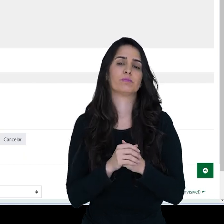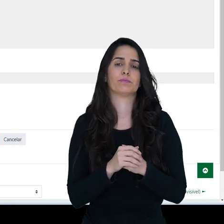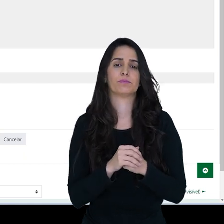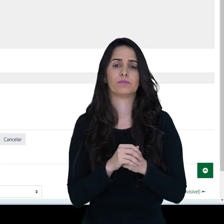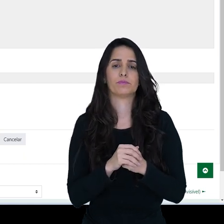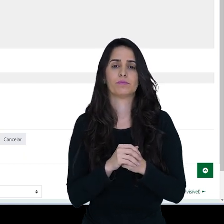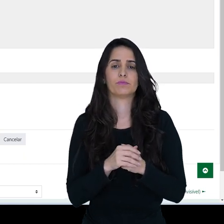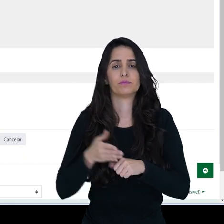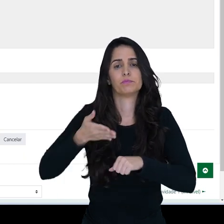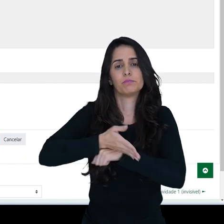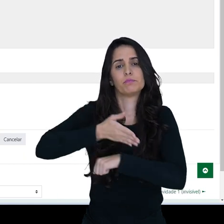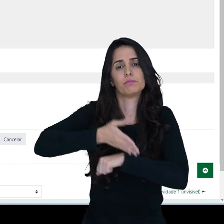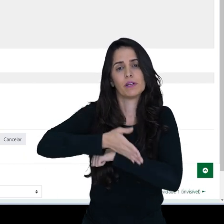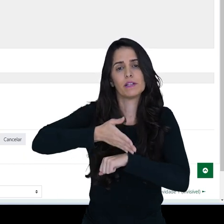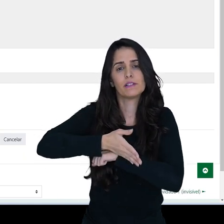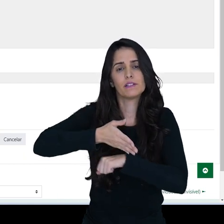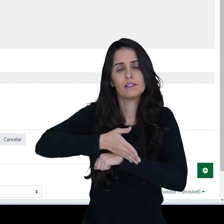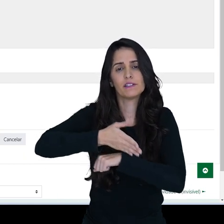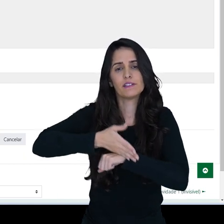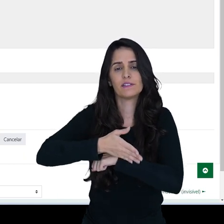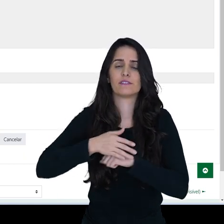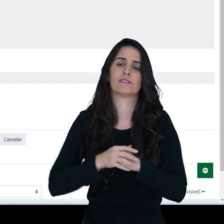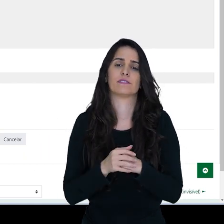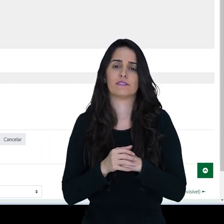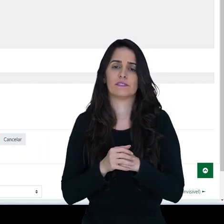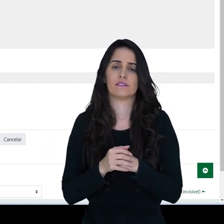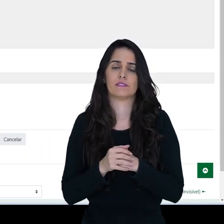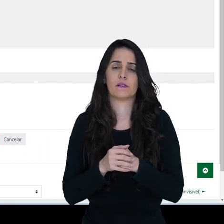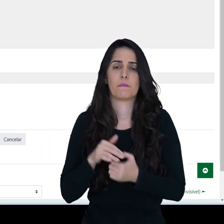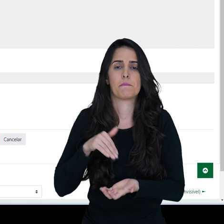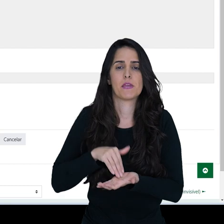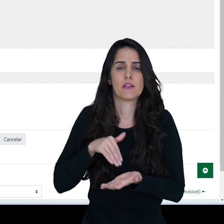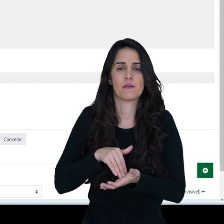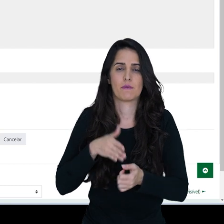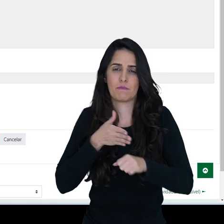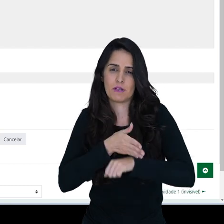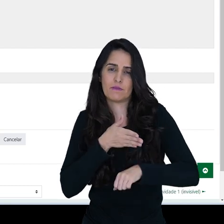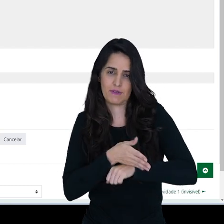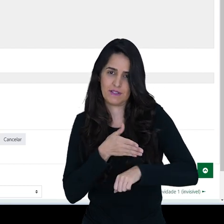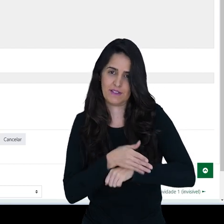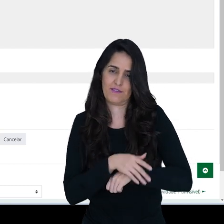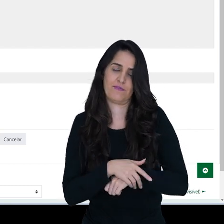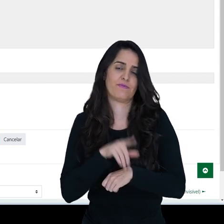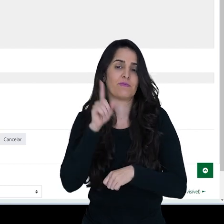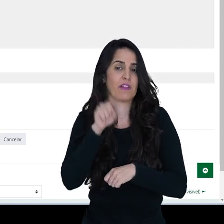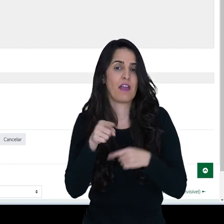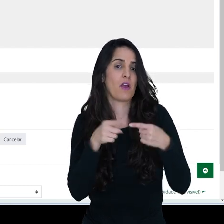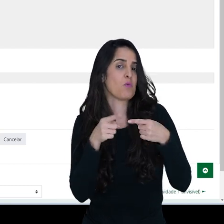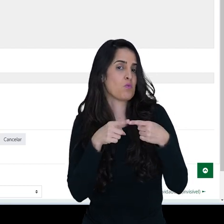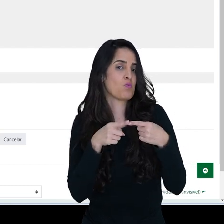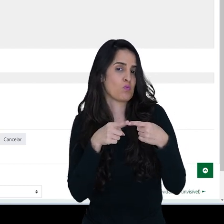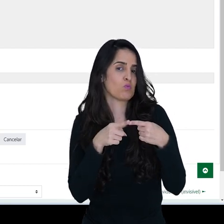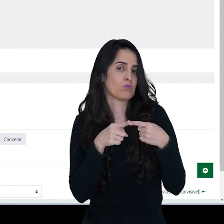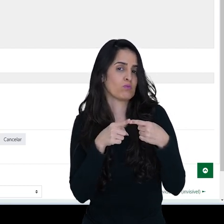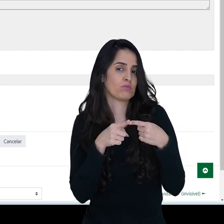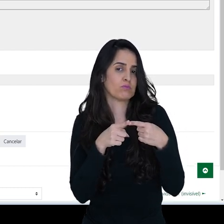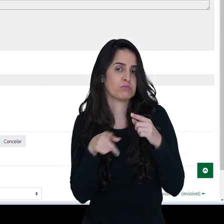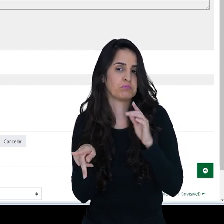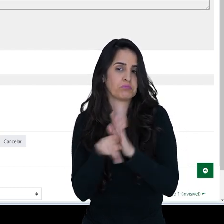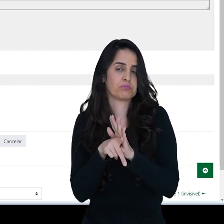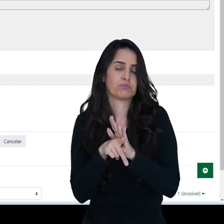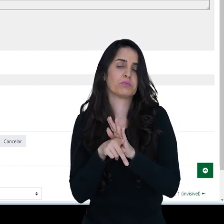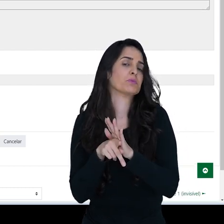exemplo, participação mínima. Seria um critério do meu